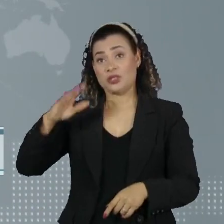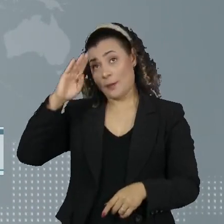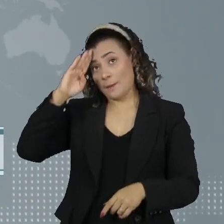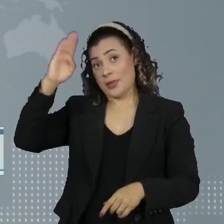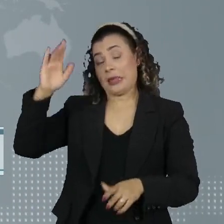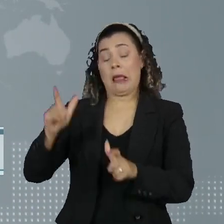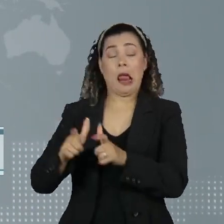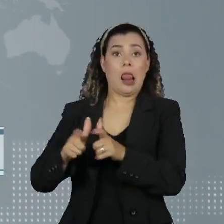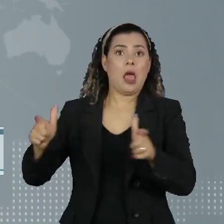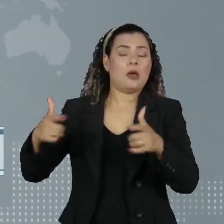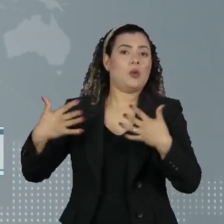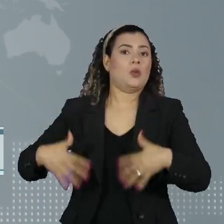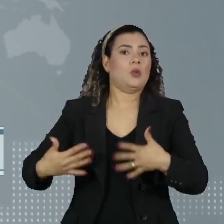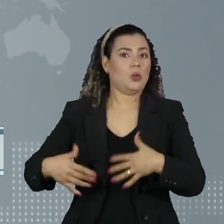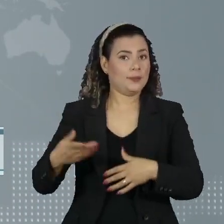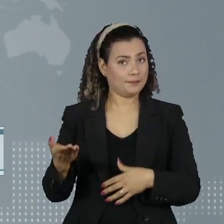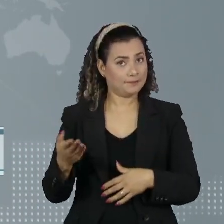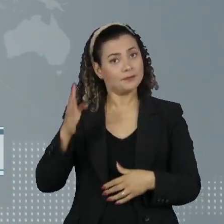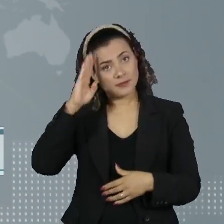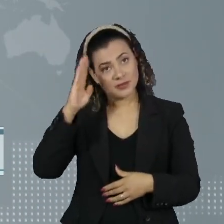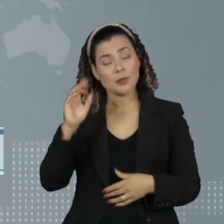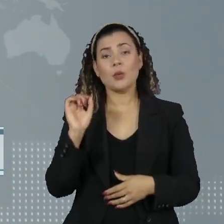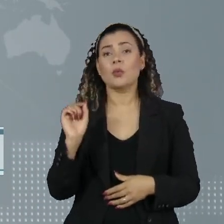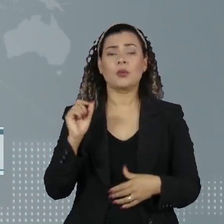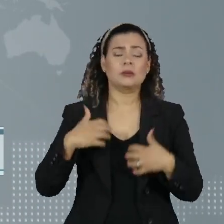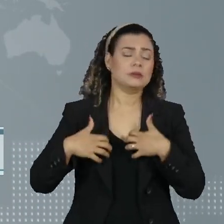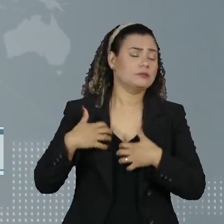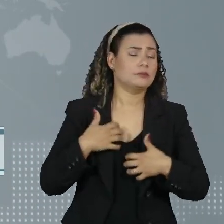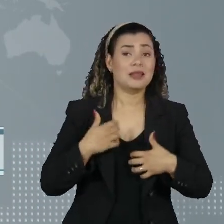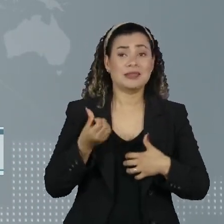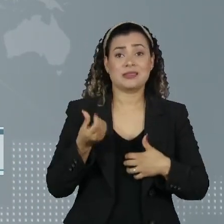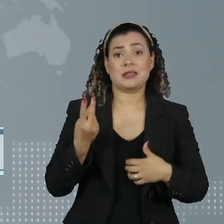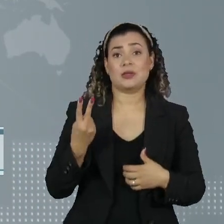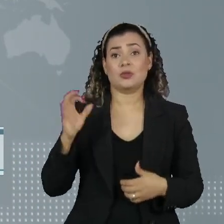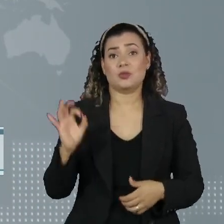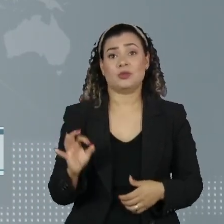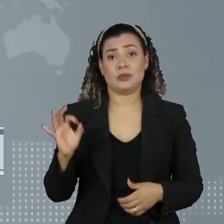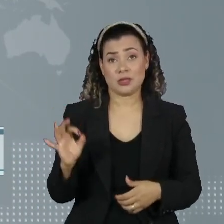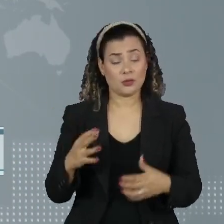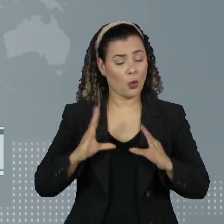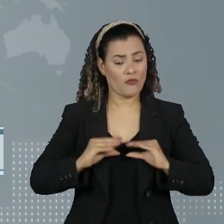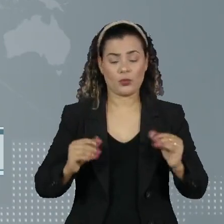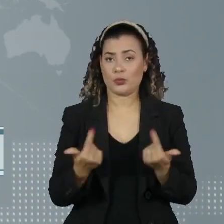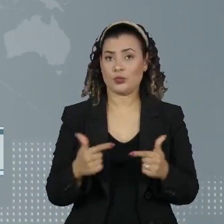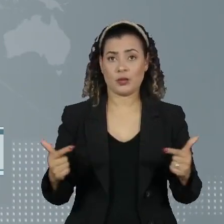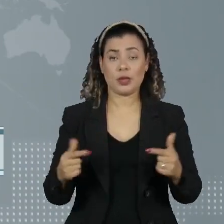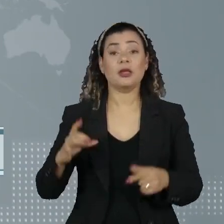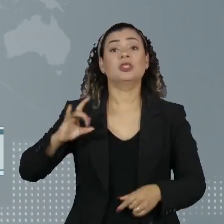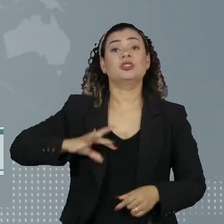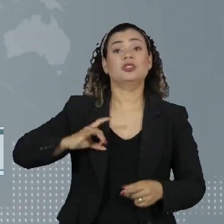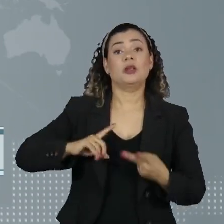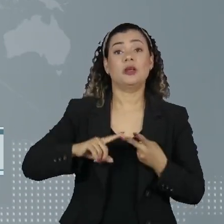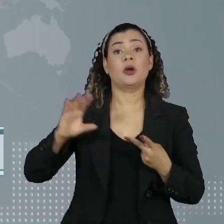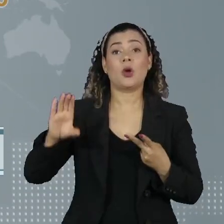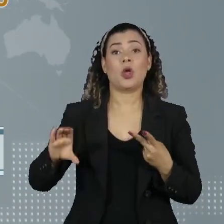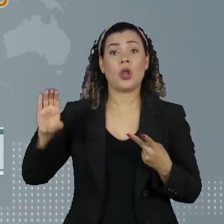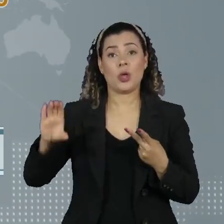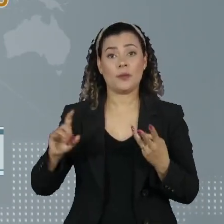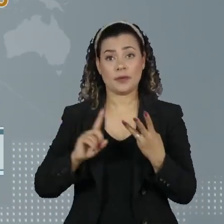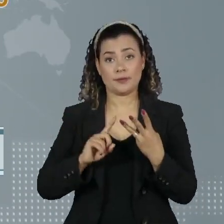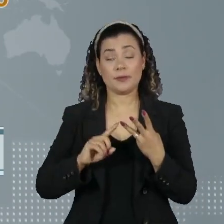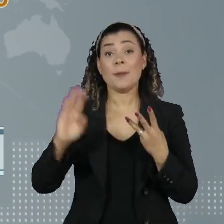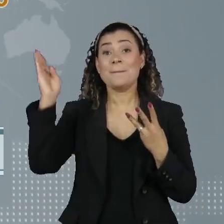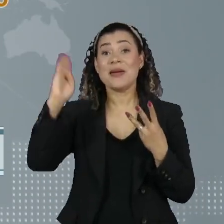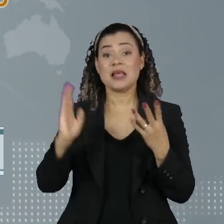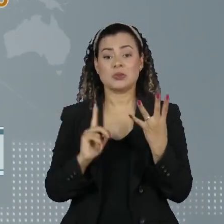que apresenta a maior incidência de casos, com cerca de 62%. Na sequência, aparecem Chile e Colômbia. O